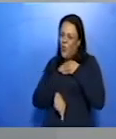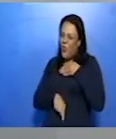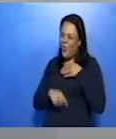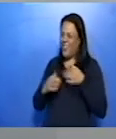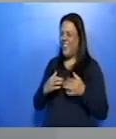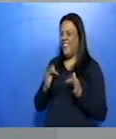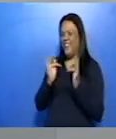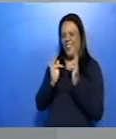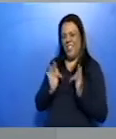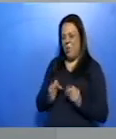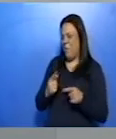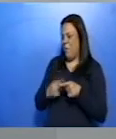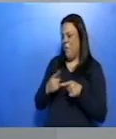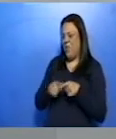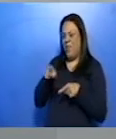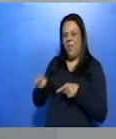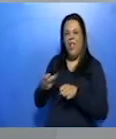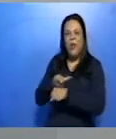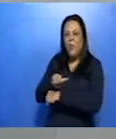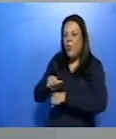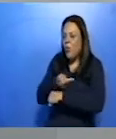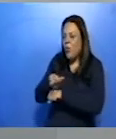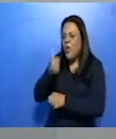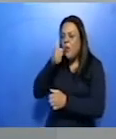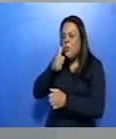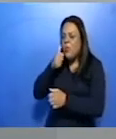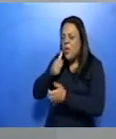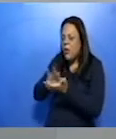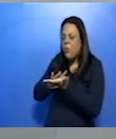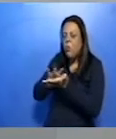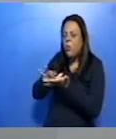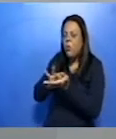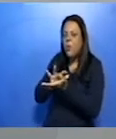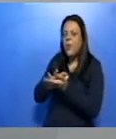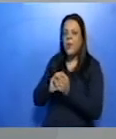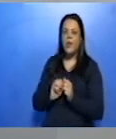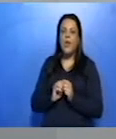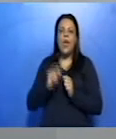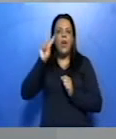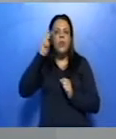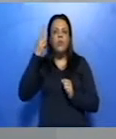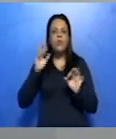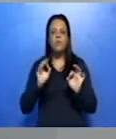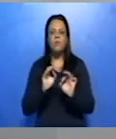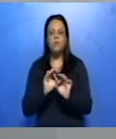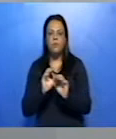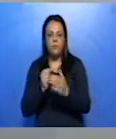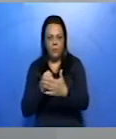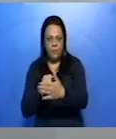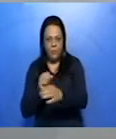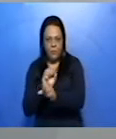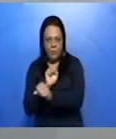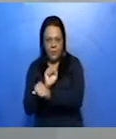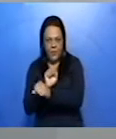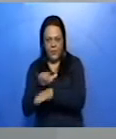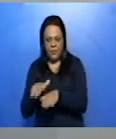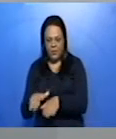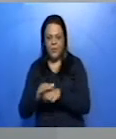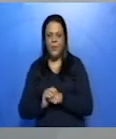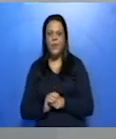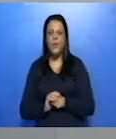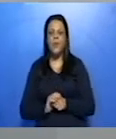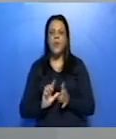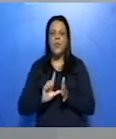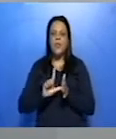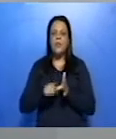cartomante? E a história, ela para aí. Depois, vamos para a segunda parte. O que